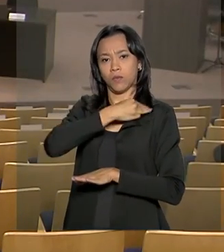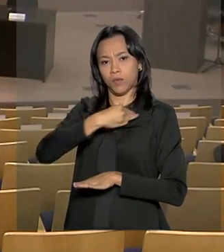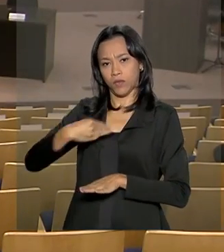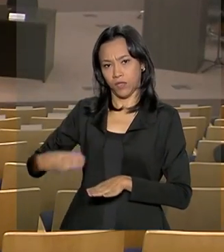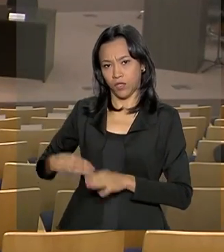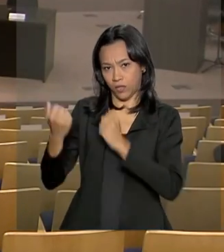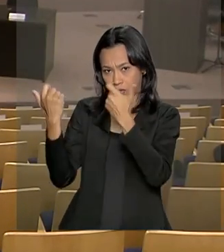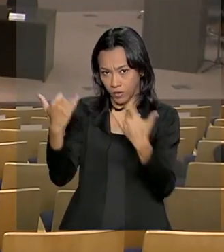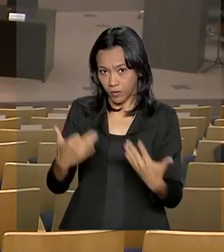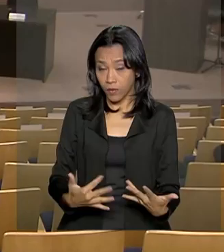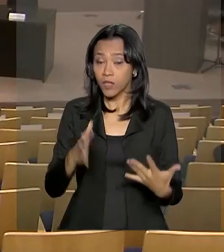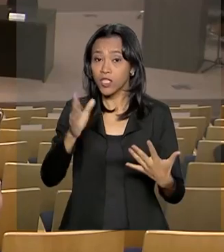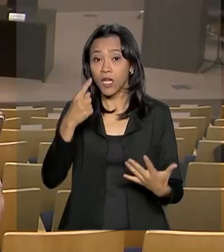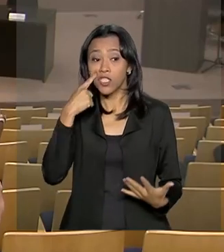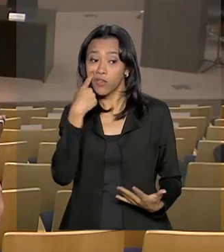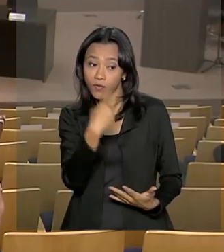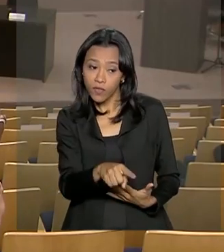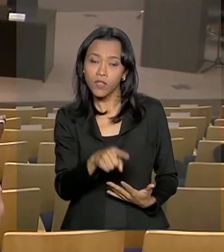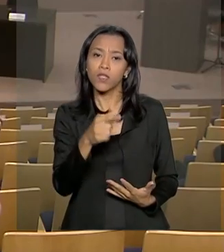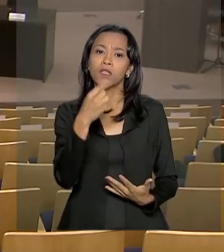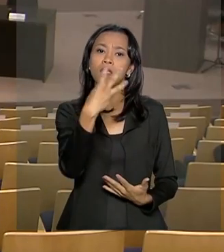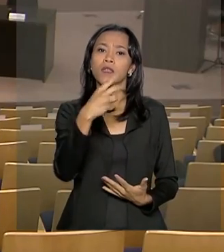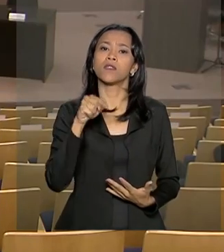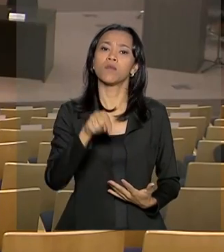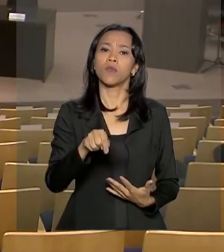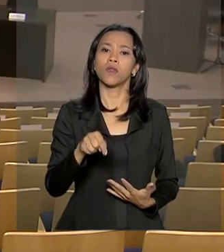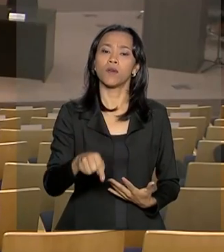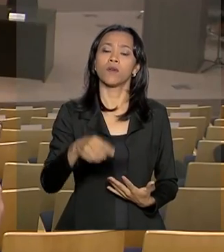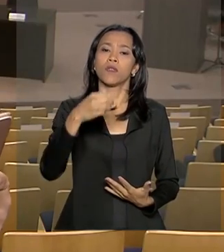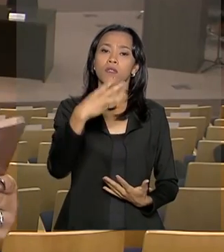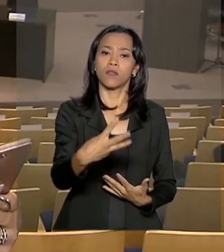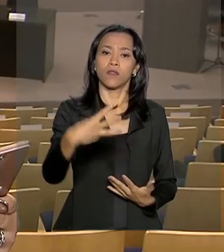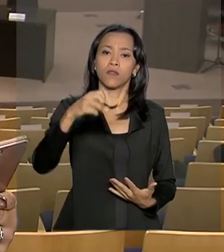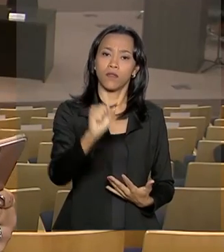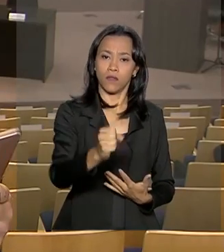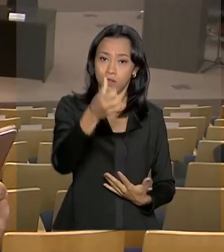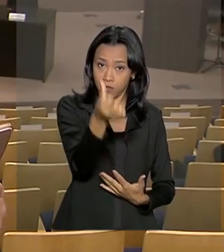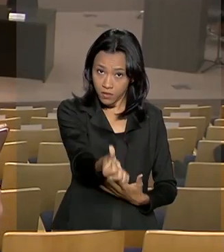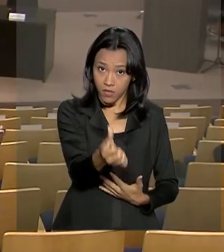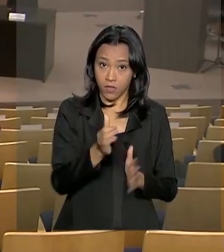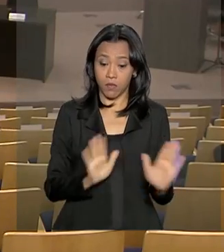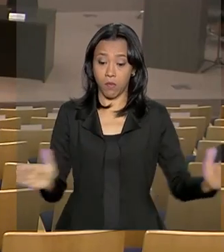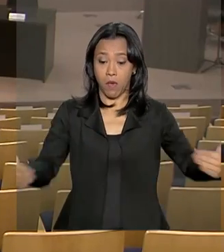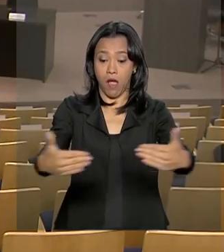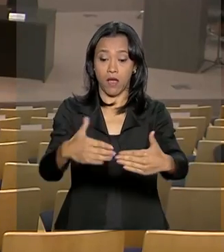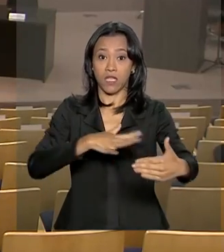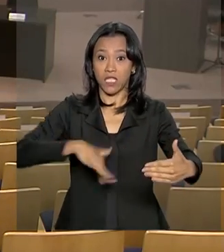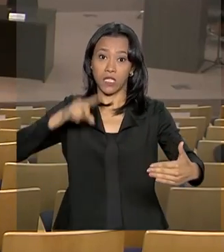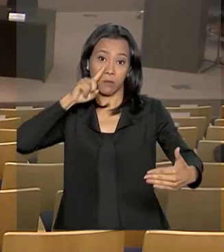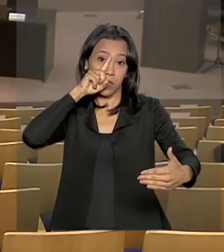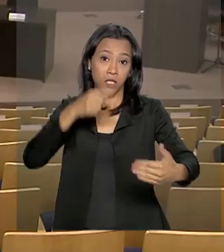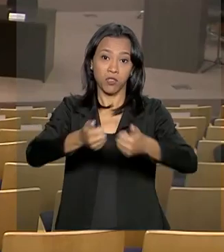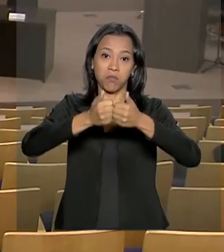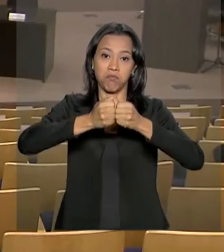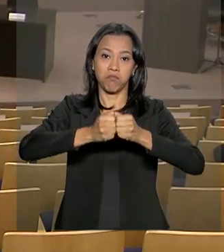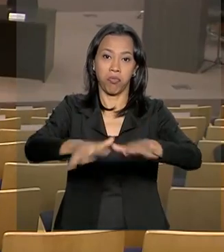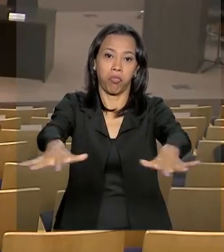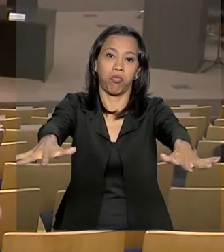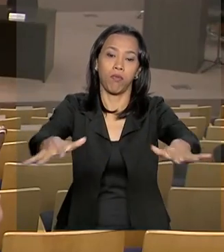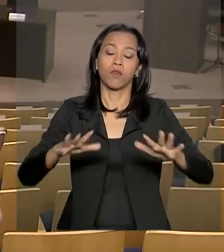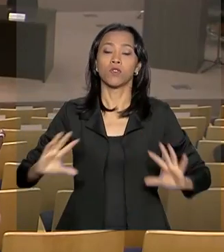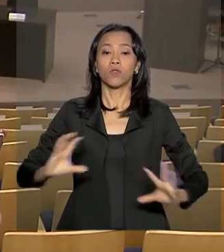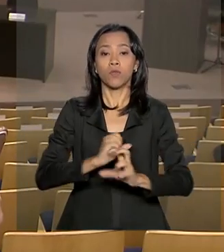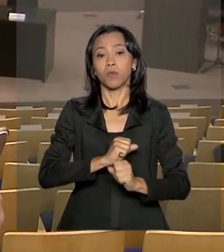verificação de 3.386 barragens que apresentam riscos até o final deste ano. Desse total,